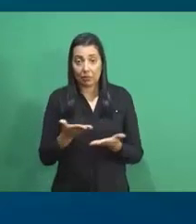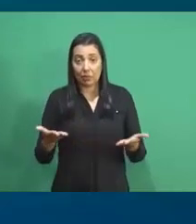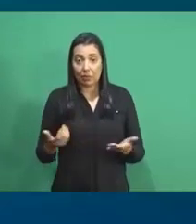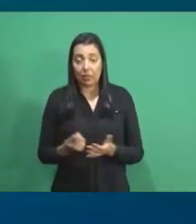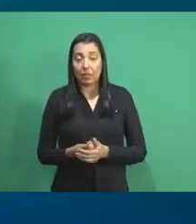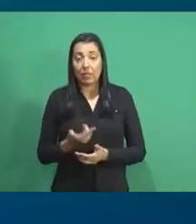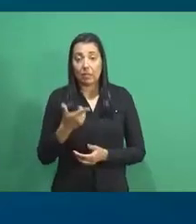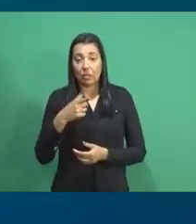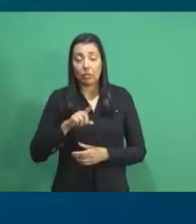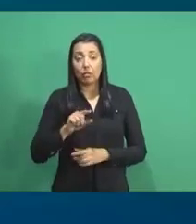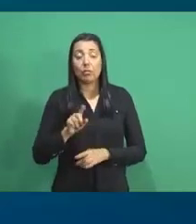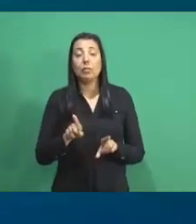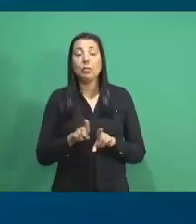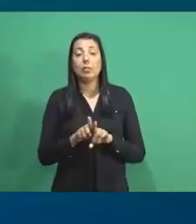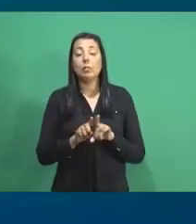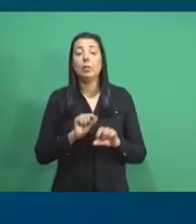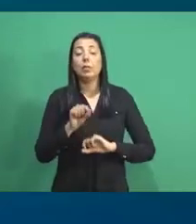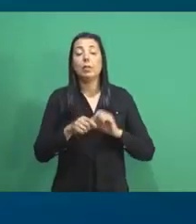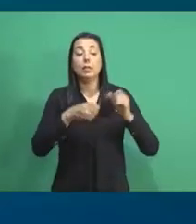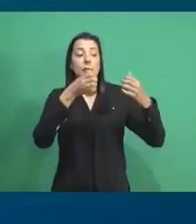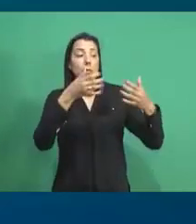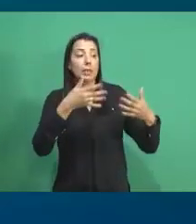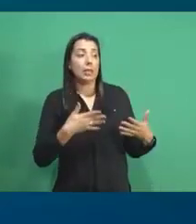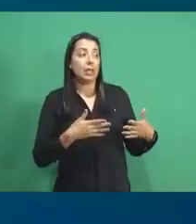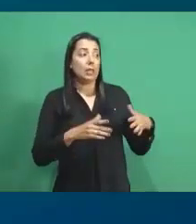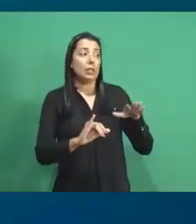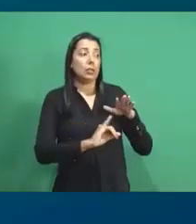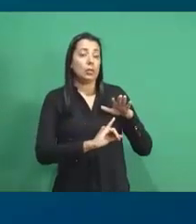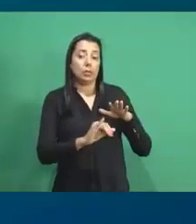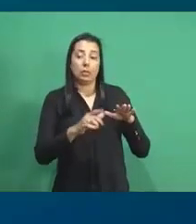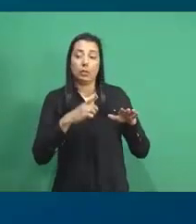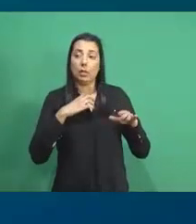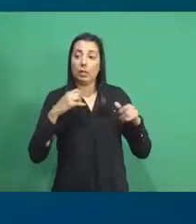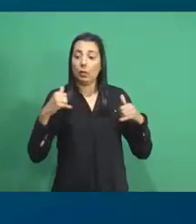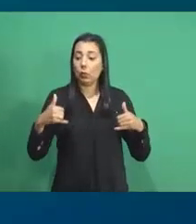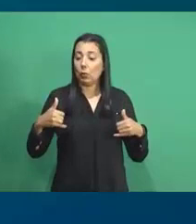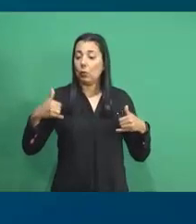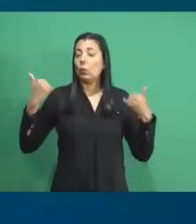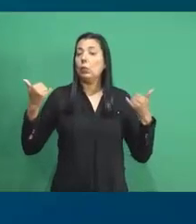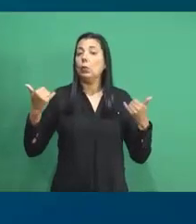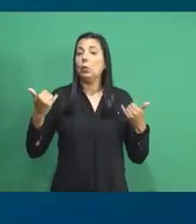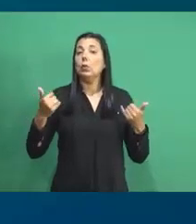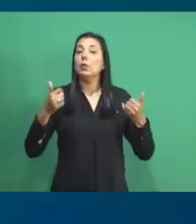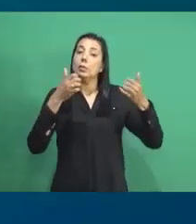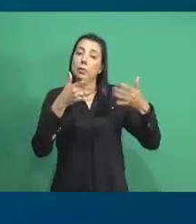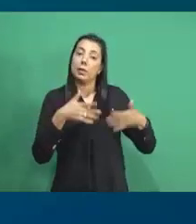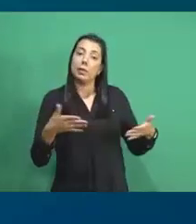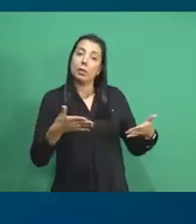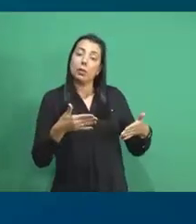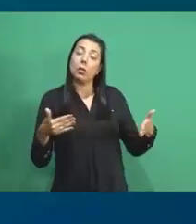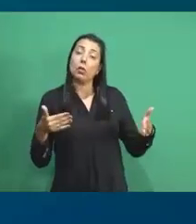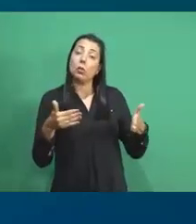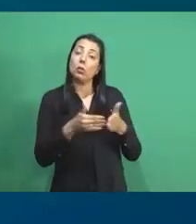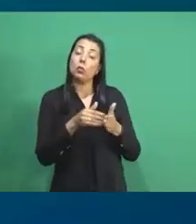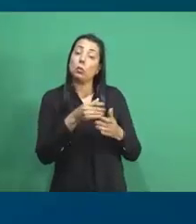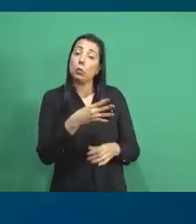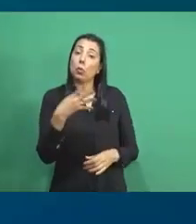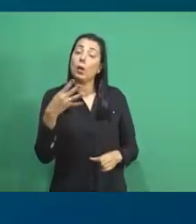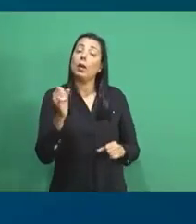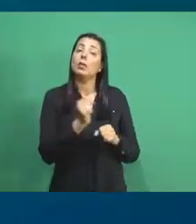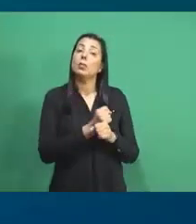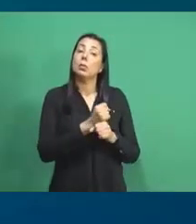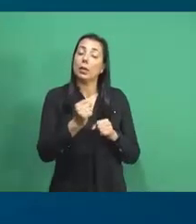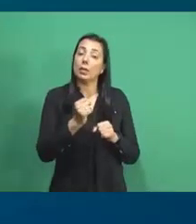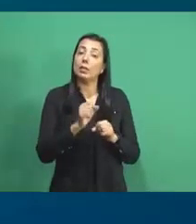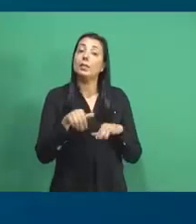e mais ainda falar de uma instituição que eu tenho tanto orgulho e que eu venho dirigindo nesses últimos quatro anos.